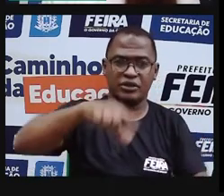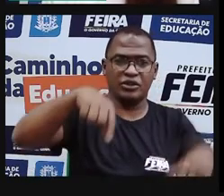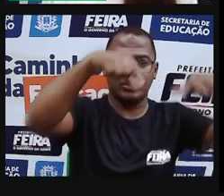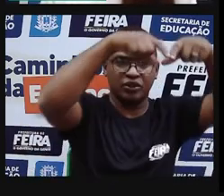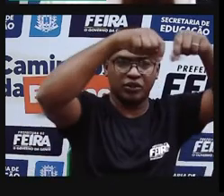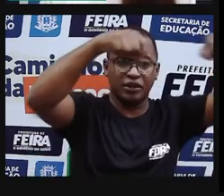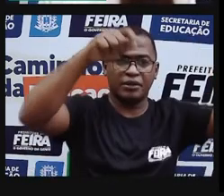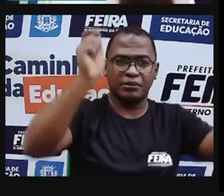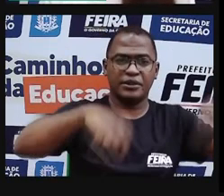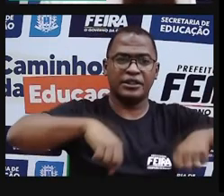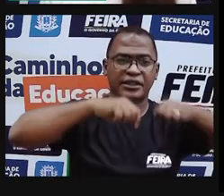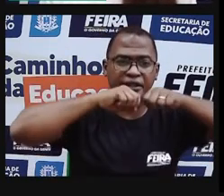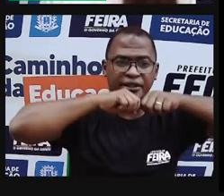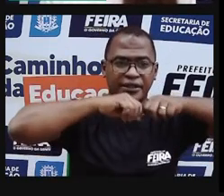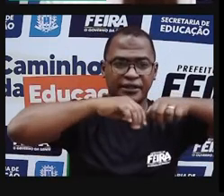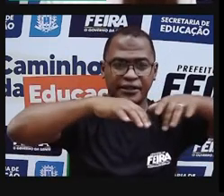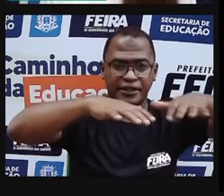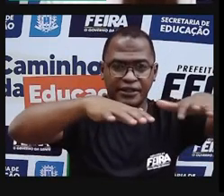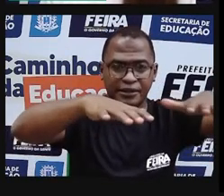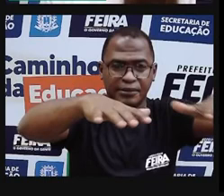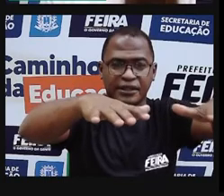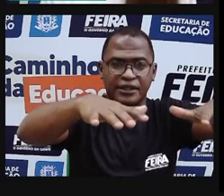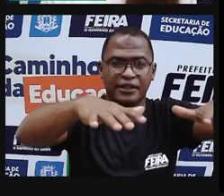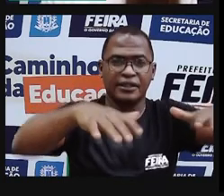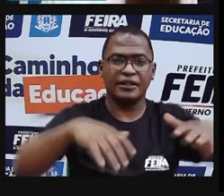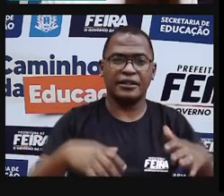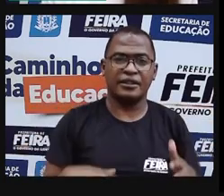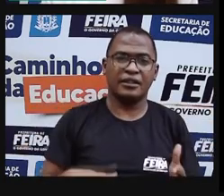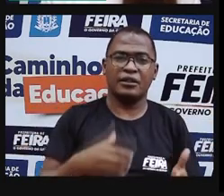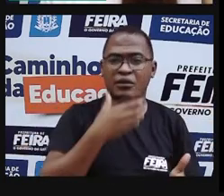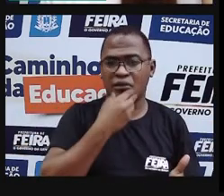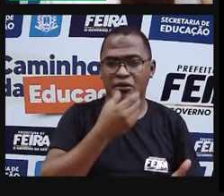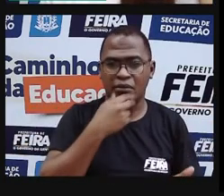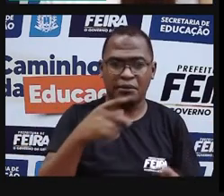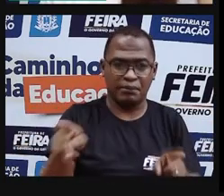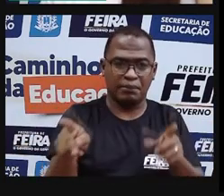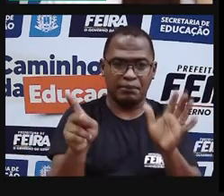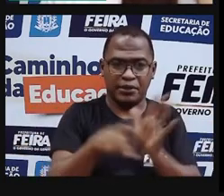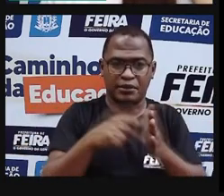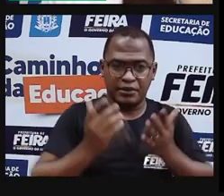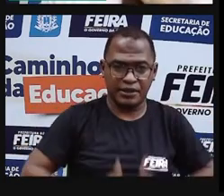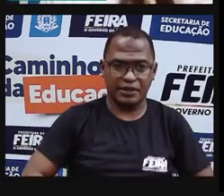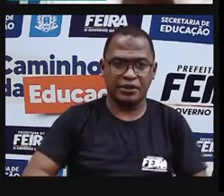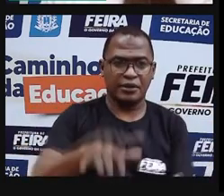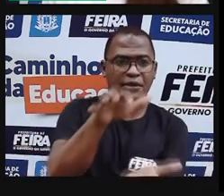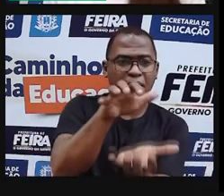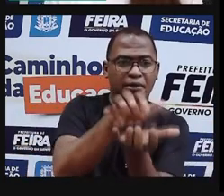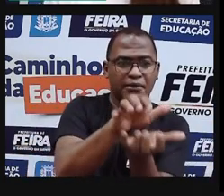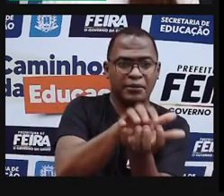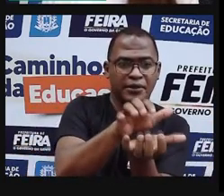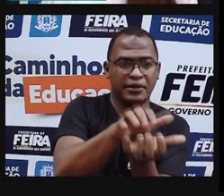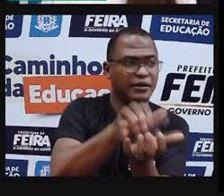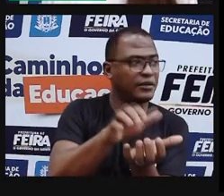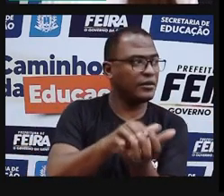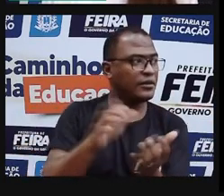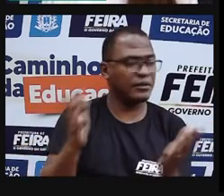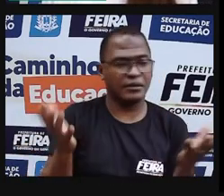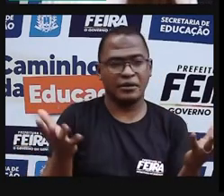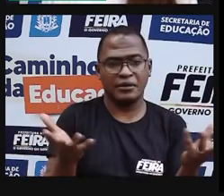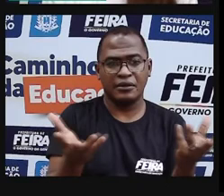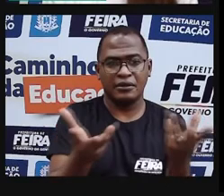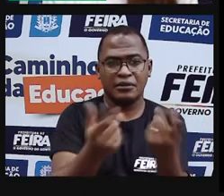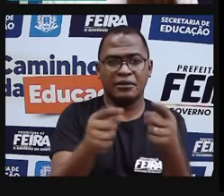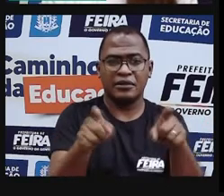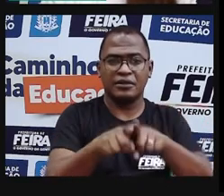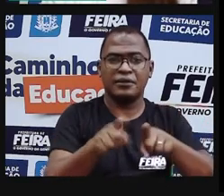pelo Brasil afora. Então, um pernambucano, né, um design, usando